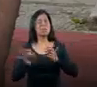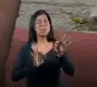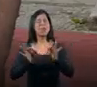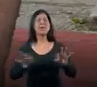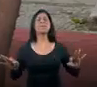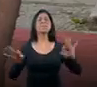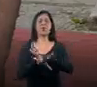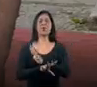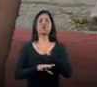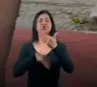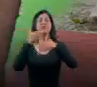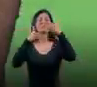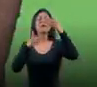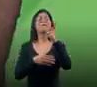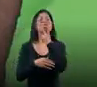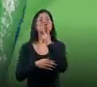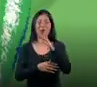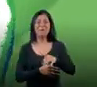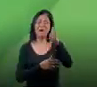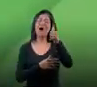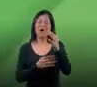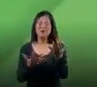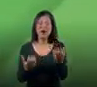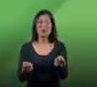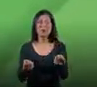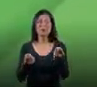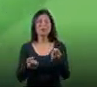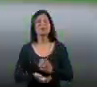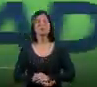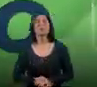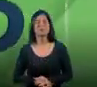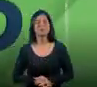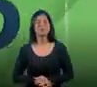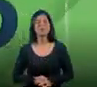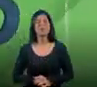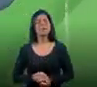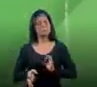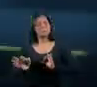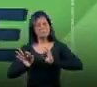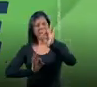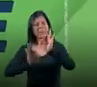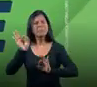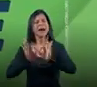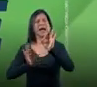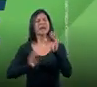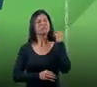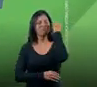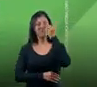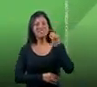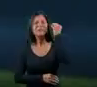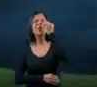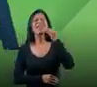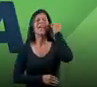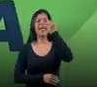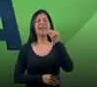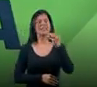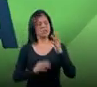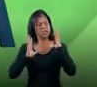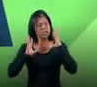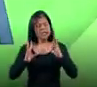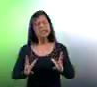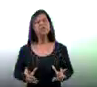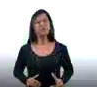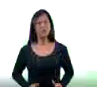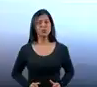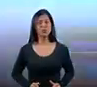preparei para fazer Vitória avançar cada vez mais. Avança a Vitória! Preparado, experiente, ficha limpa.